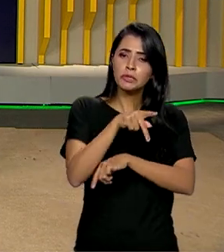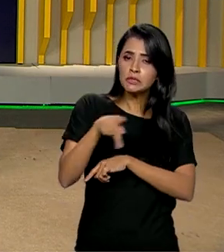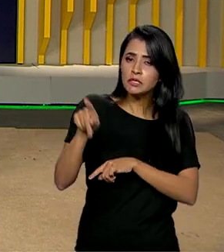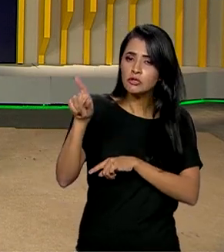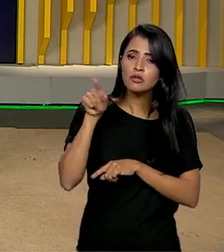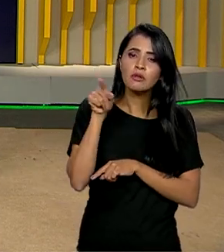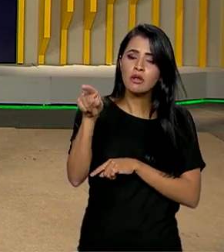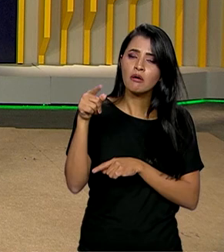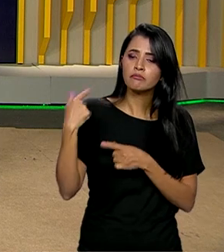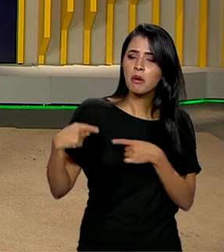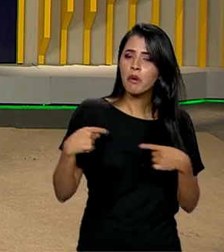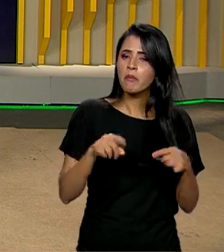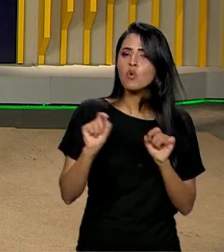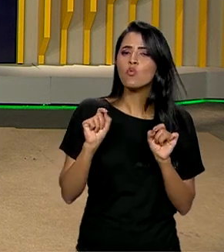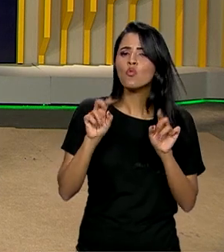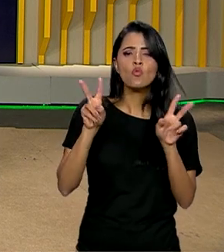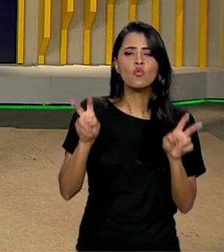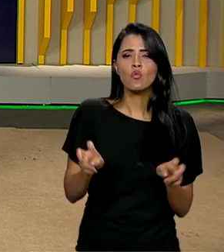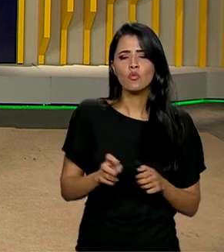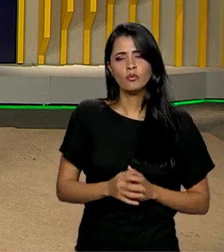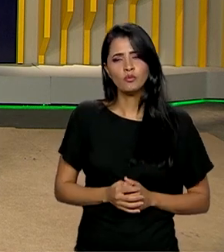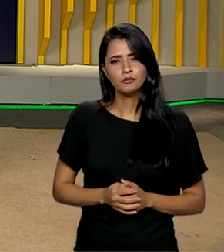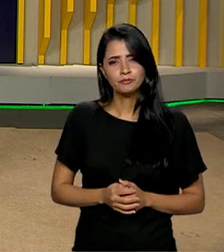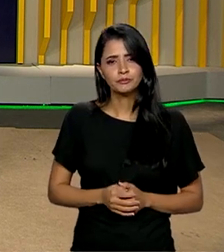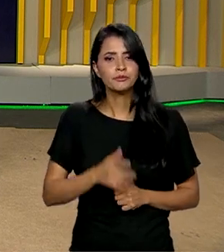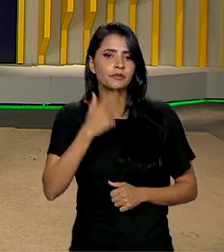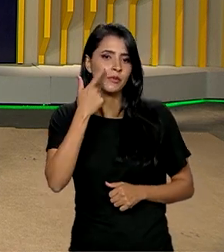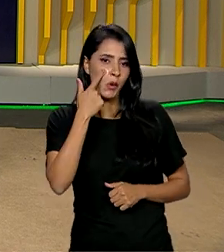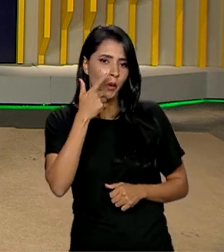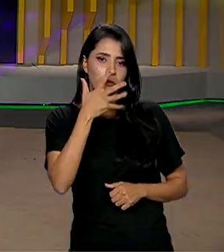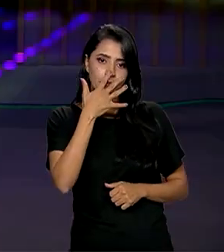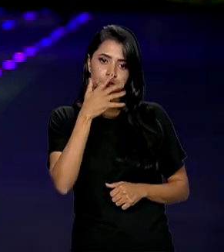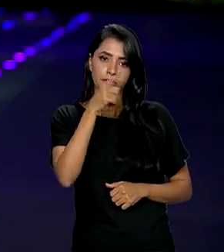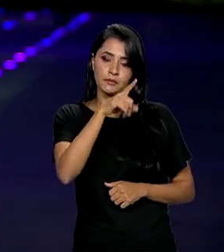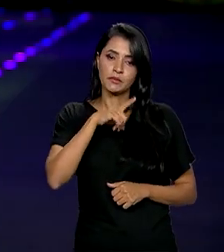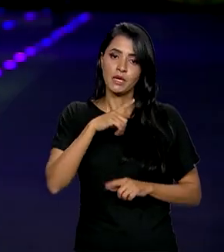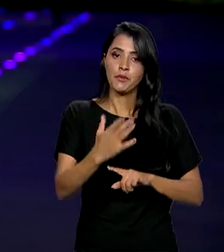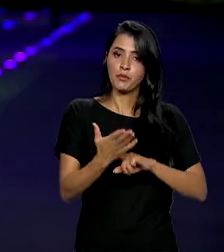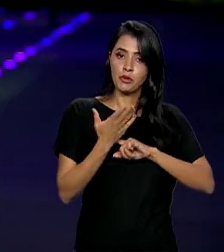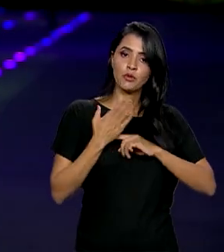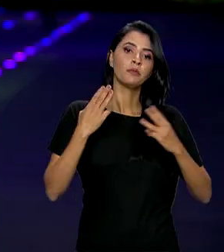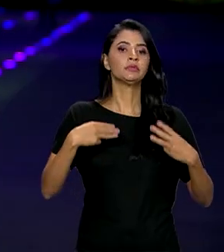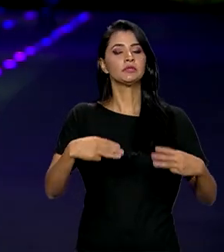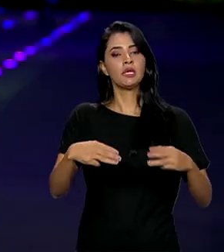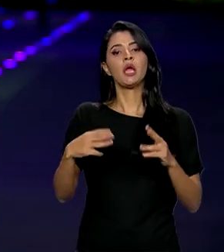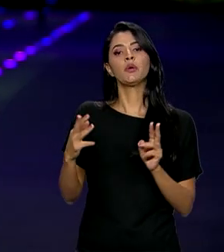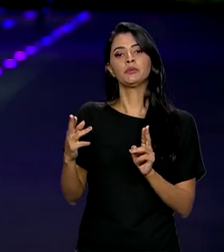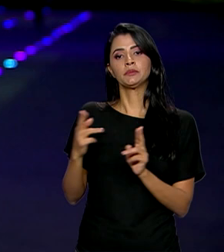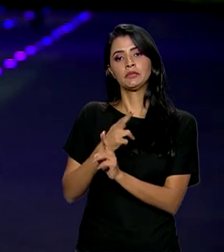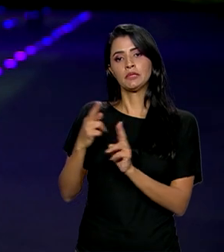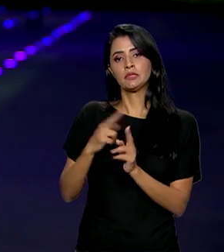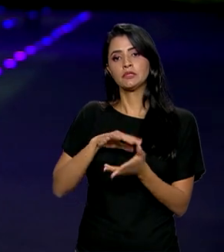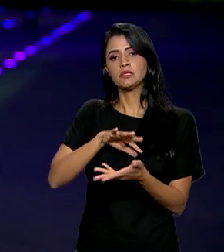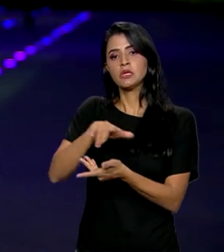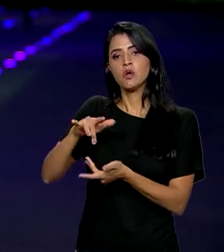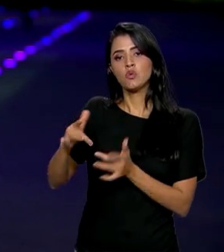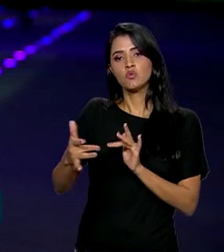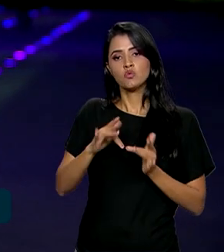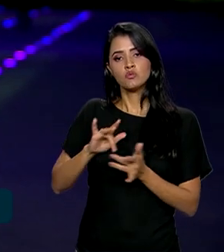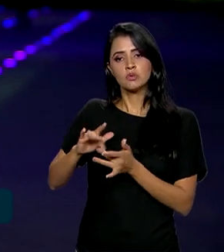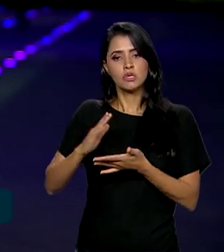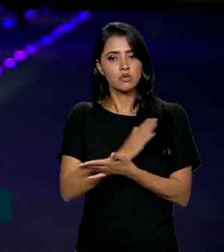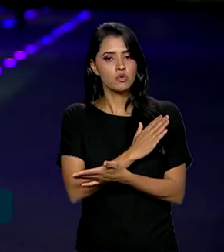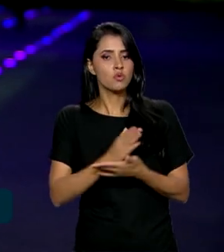nesse encontro, Gabriela? Olha, Roberto, segundo o Ministério das Relações Exteriores, algumas